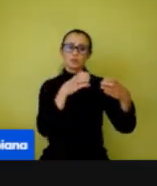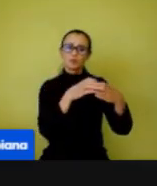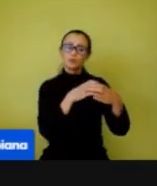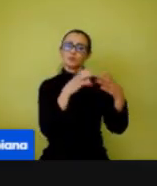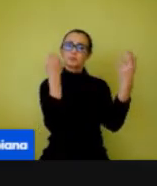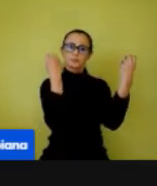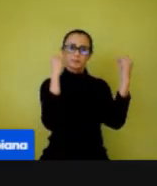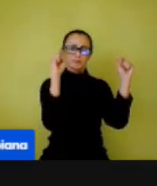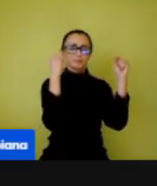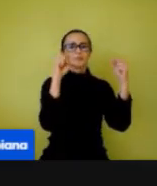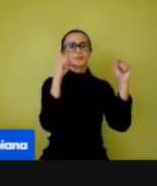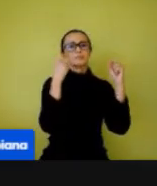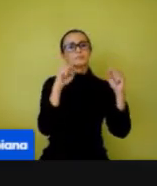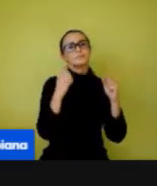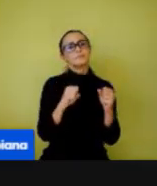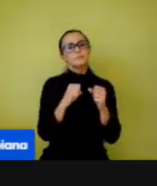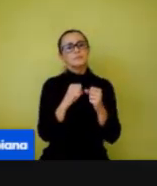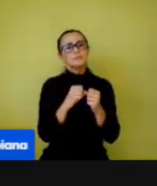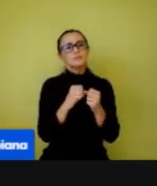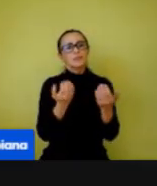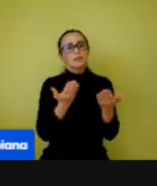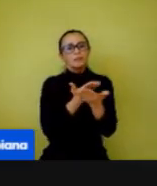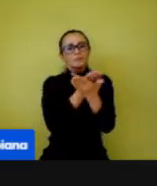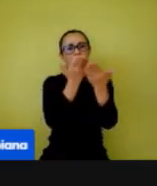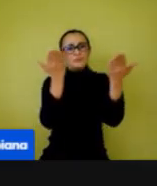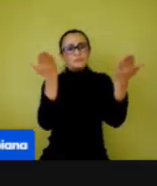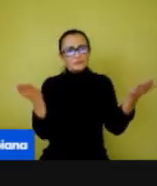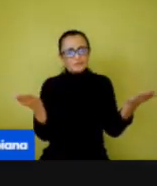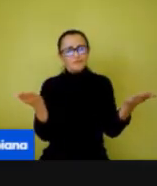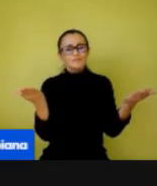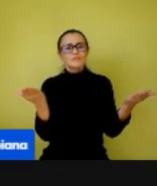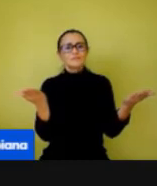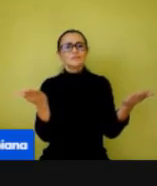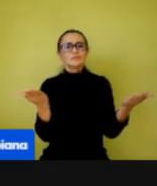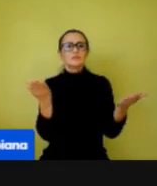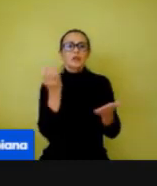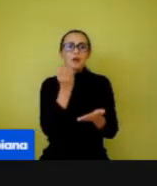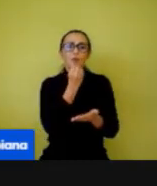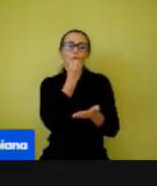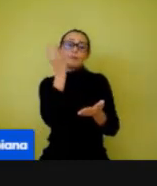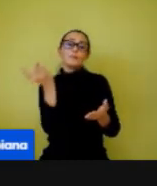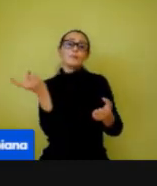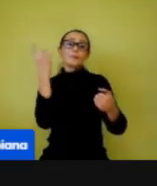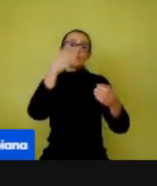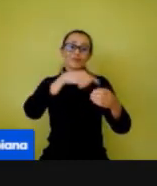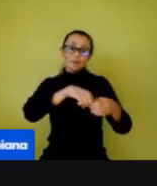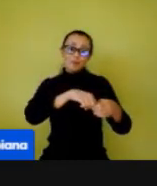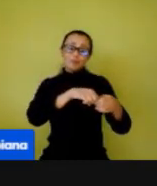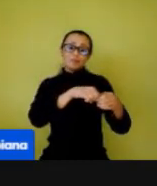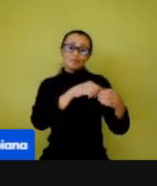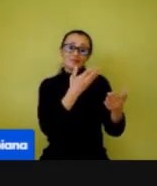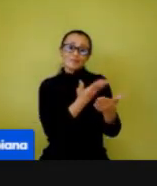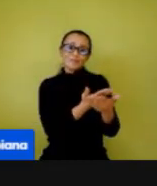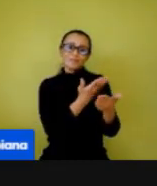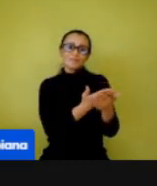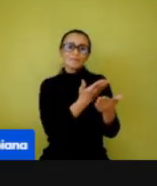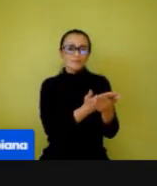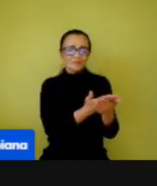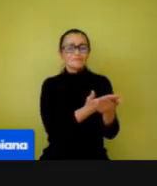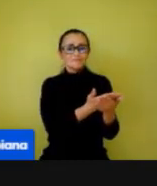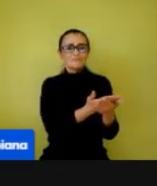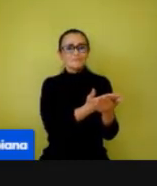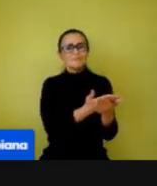física. Eu gostaria de desejar a todos vocês um bom retorno, um bom início de